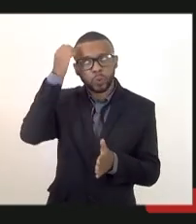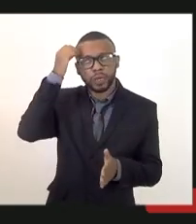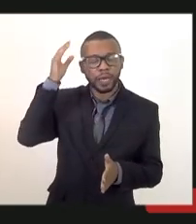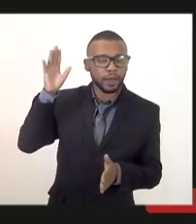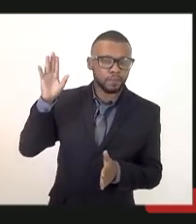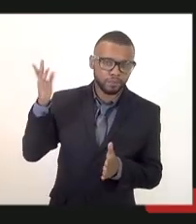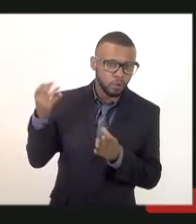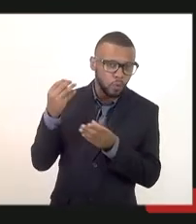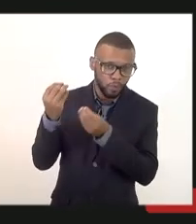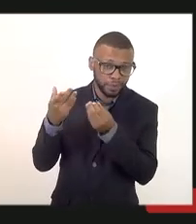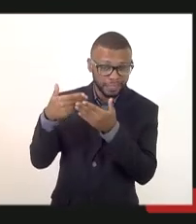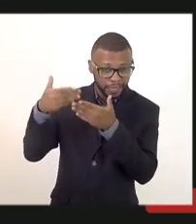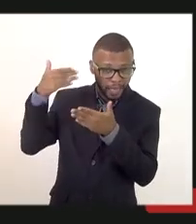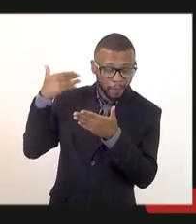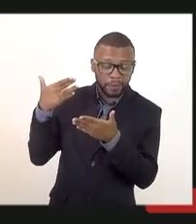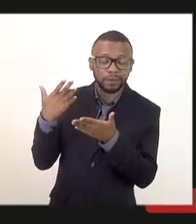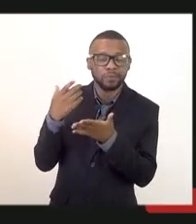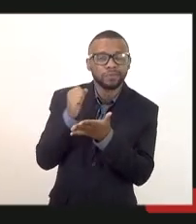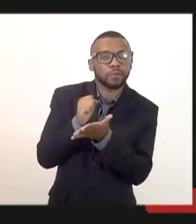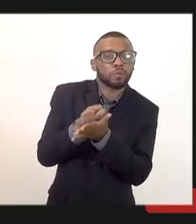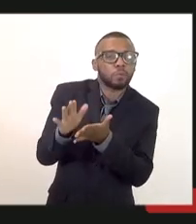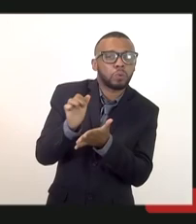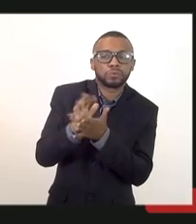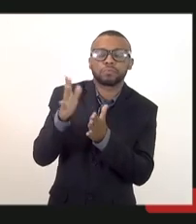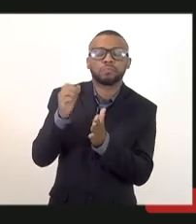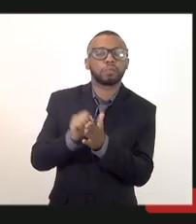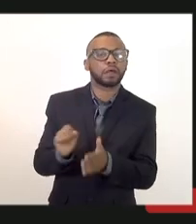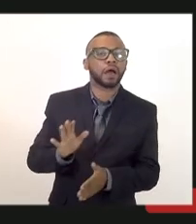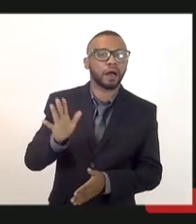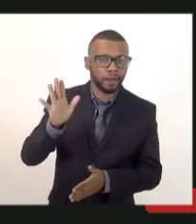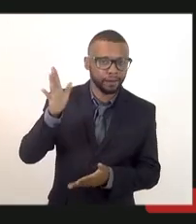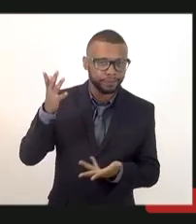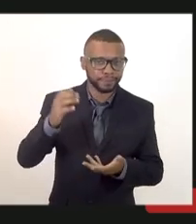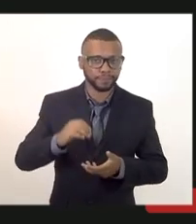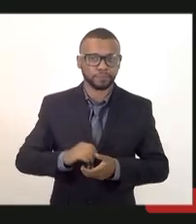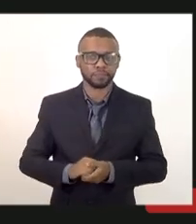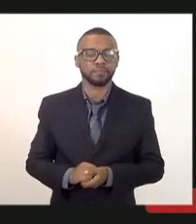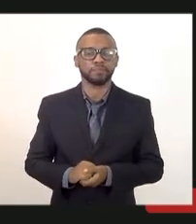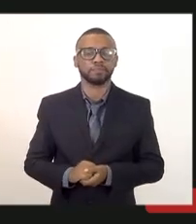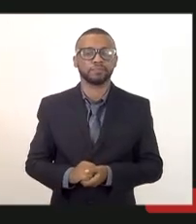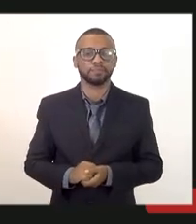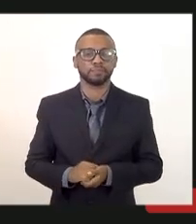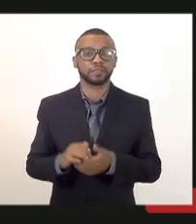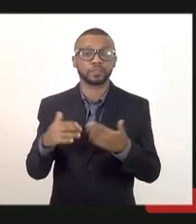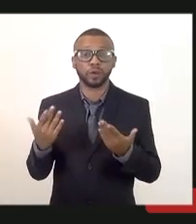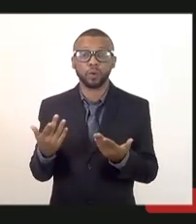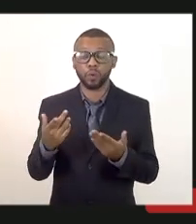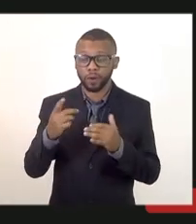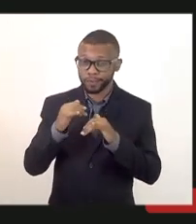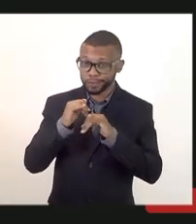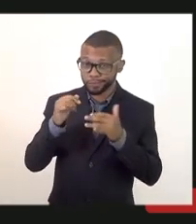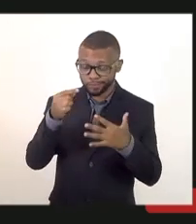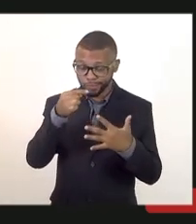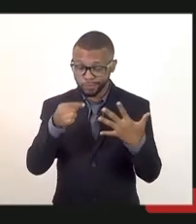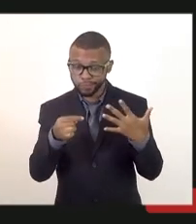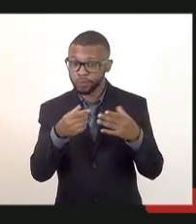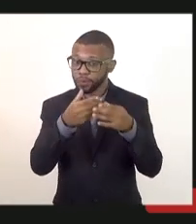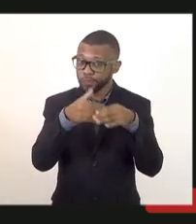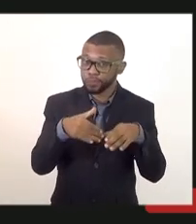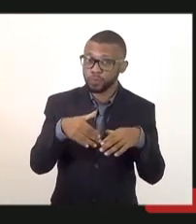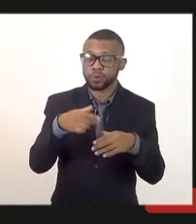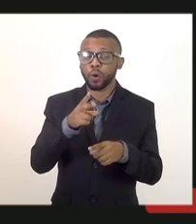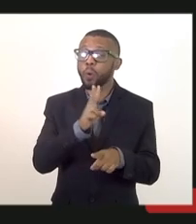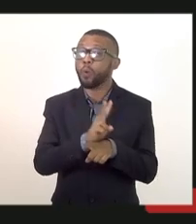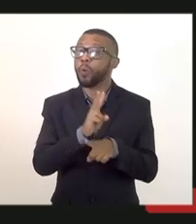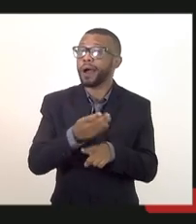época foi um custo não foi baixo então essas secretarias que eu informei até próprios guarda-vidas que